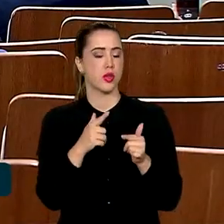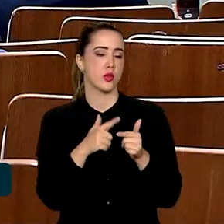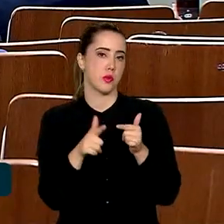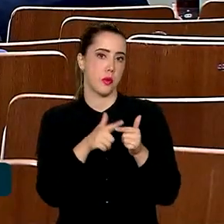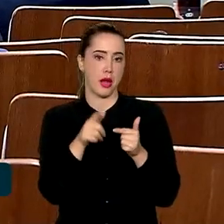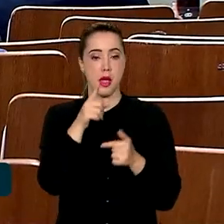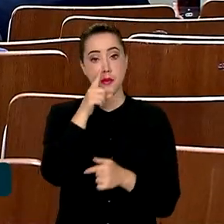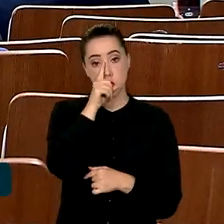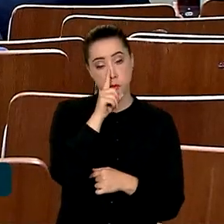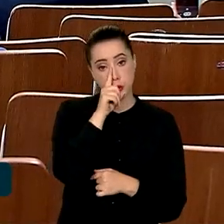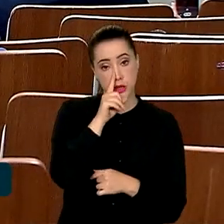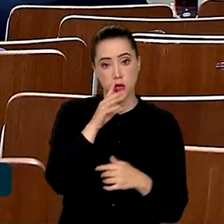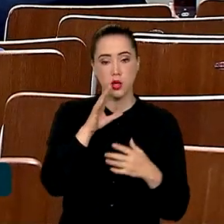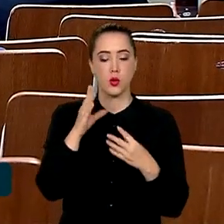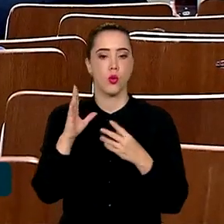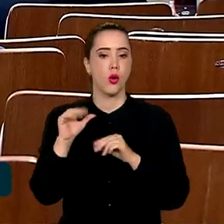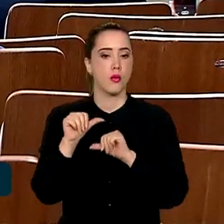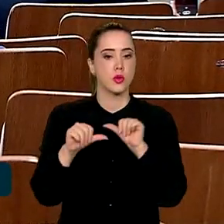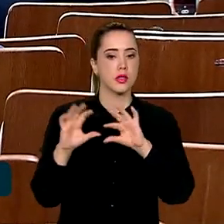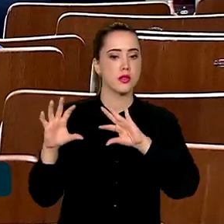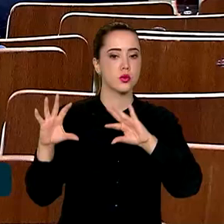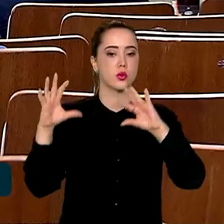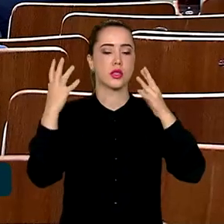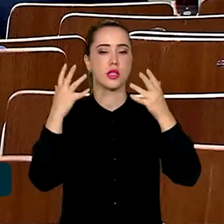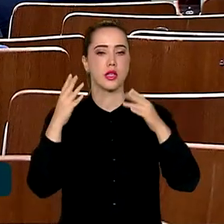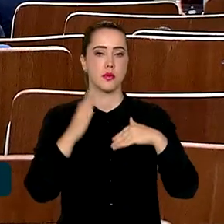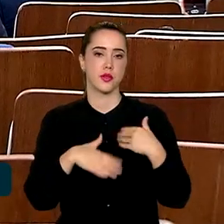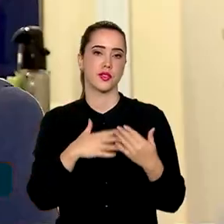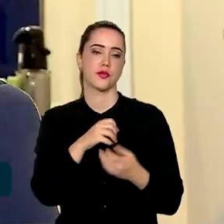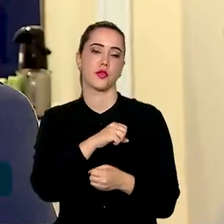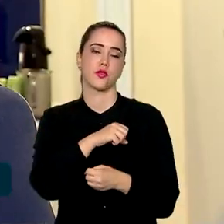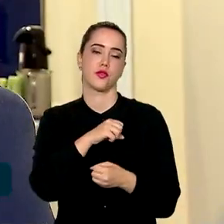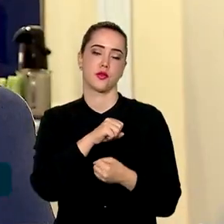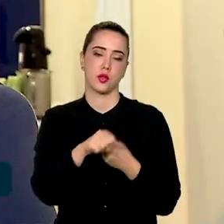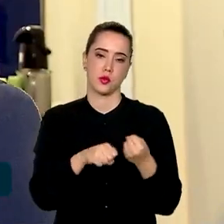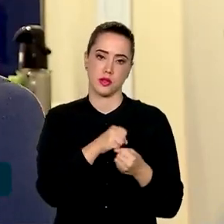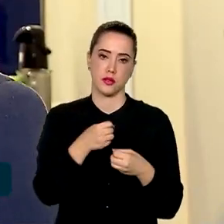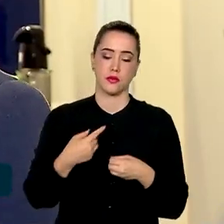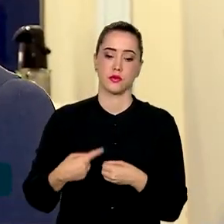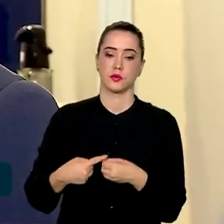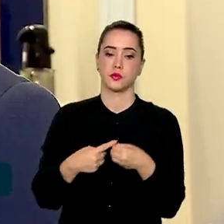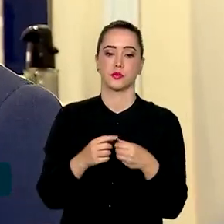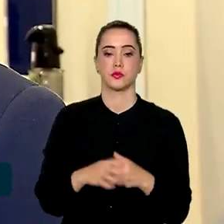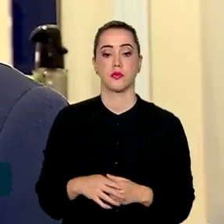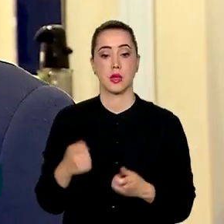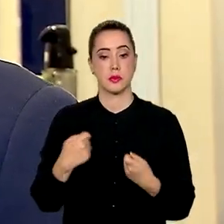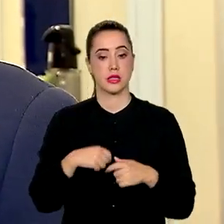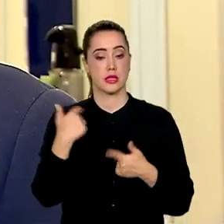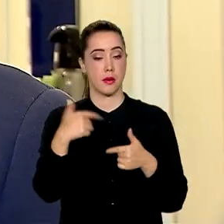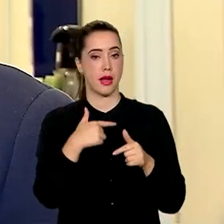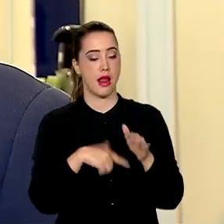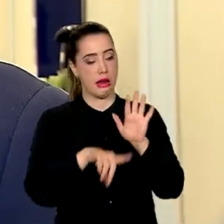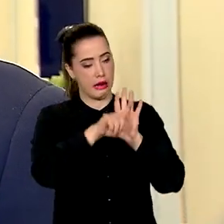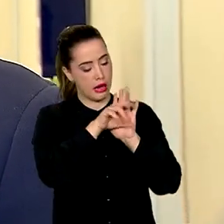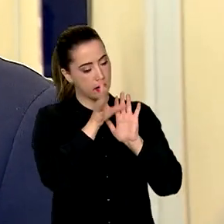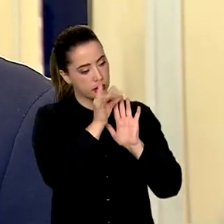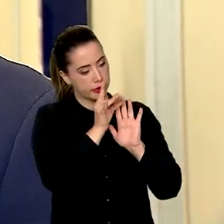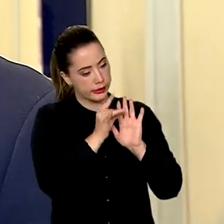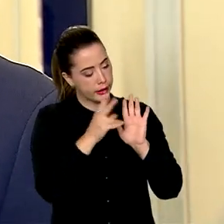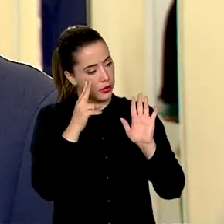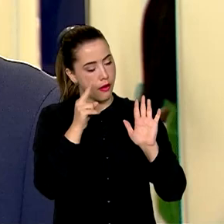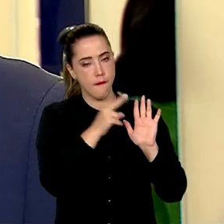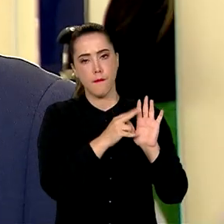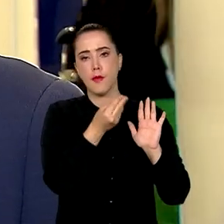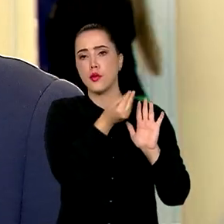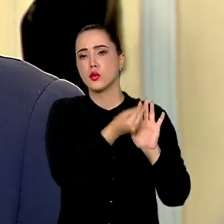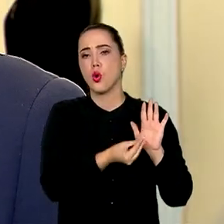ação climática e o desenvolvimento urbano sustentável. Primeiro, trabalhar toda uma legislação e identificar dentro do município